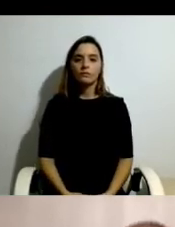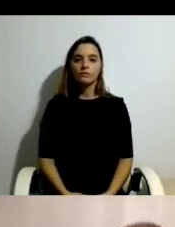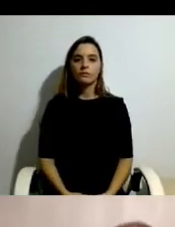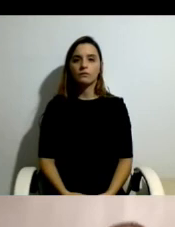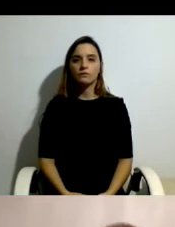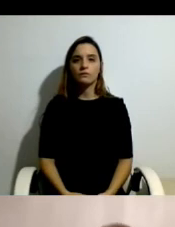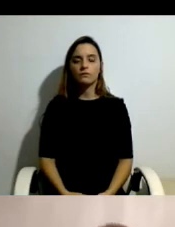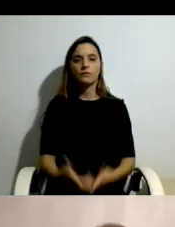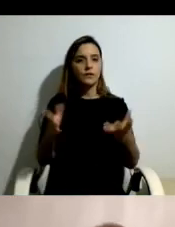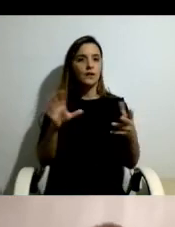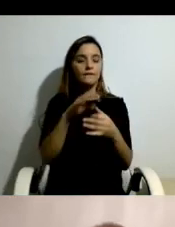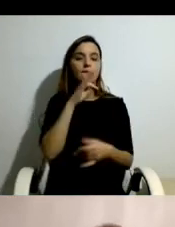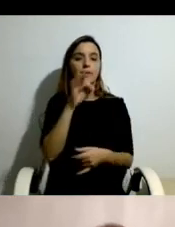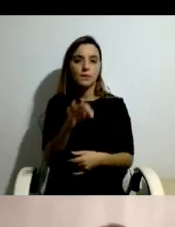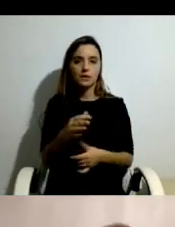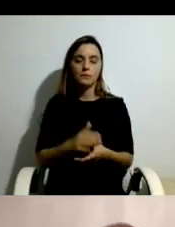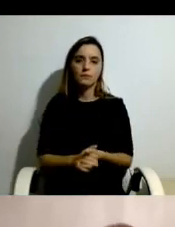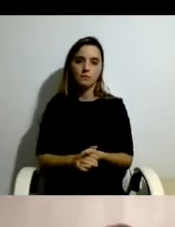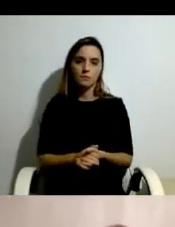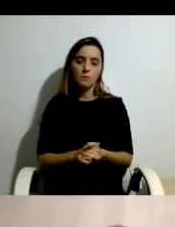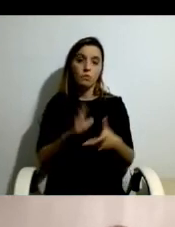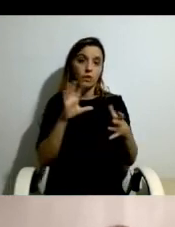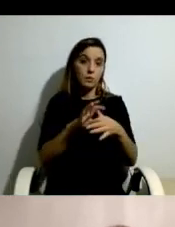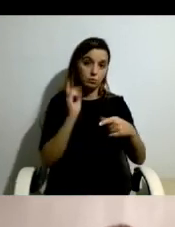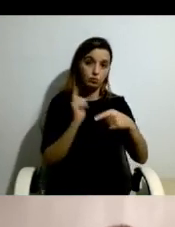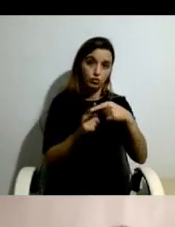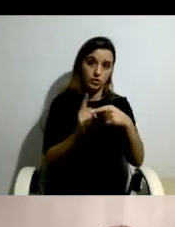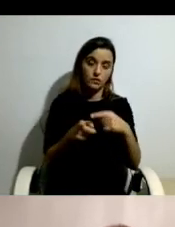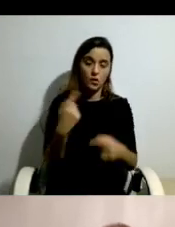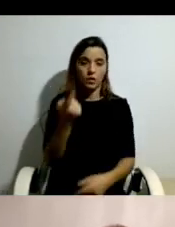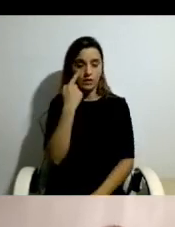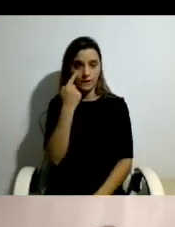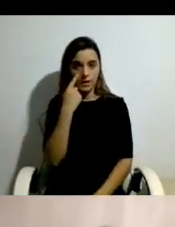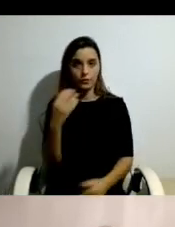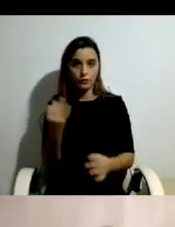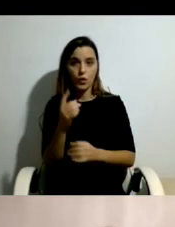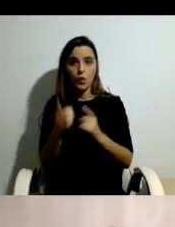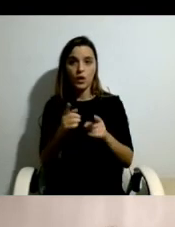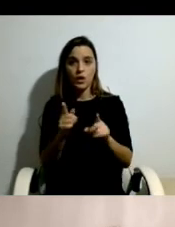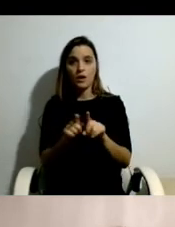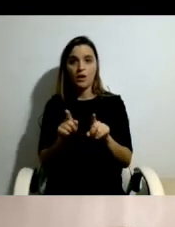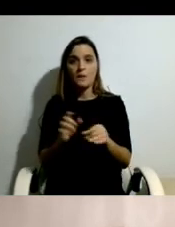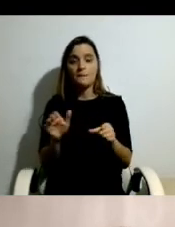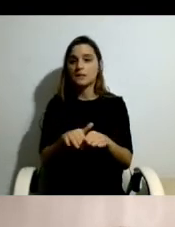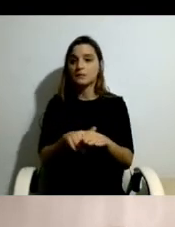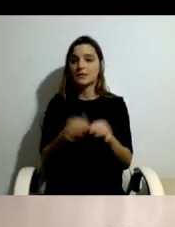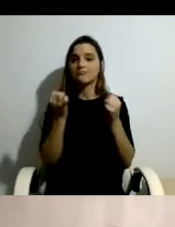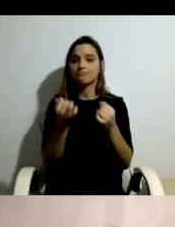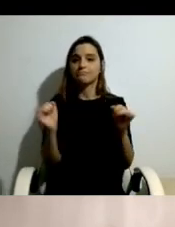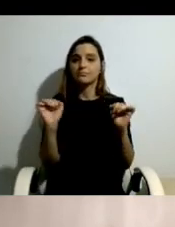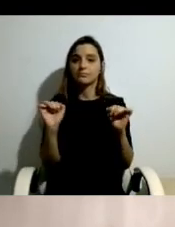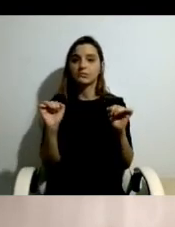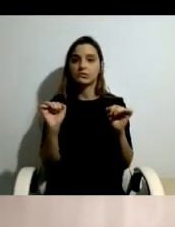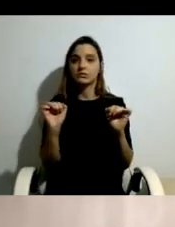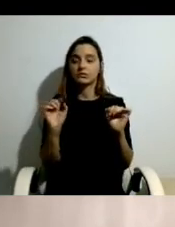Relativamente à família, em termos positivos, nós identificámos que a autonomização das participantes, face à